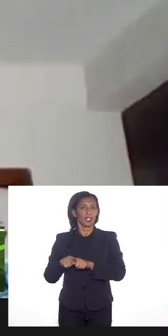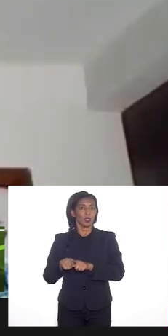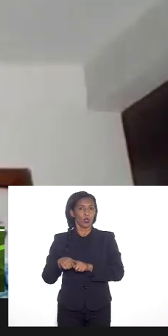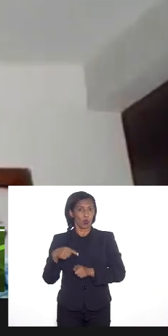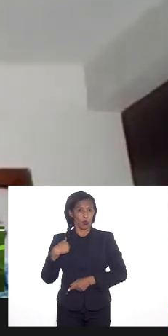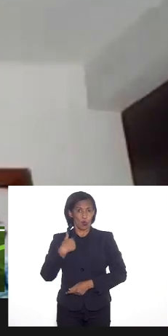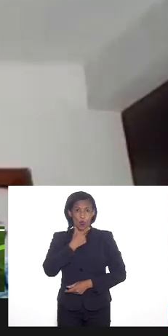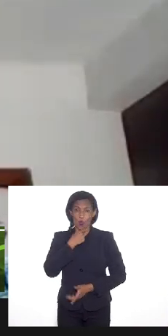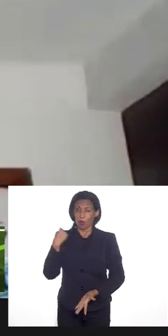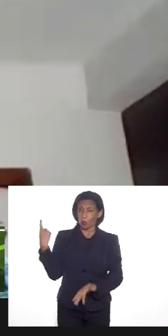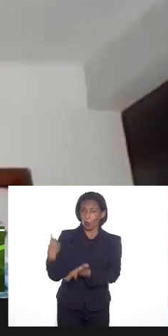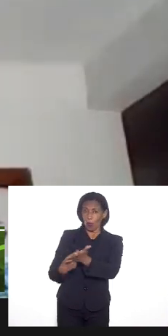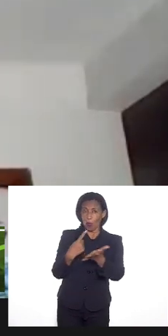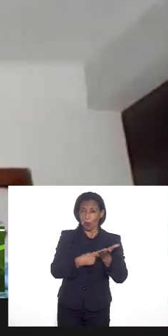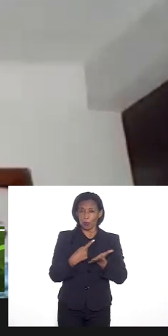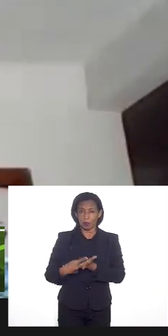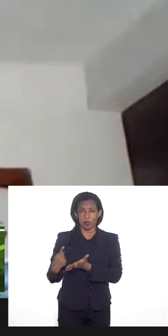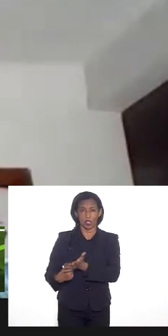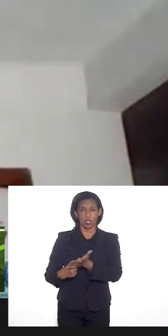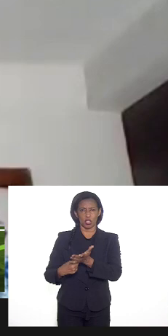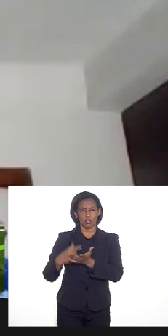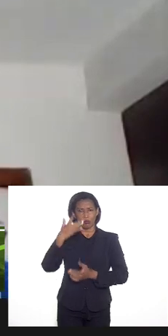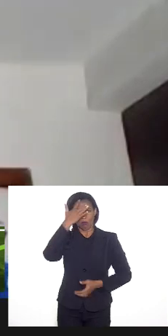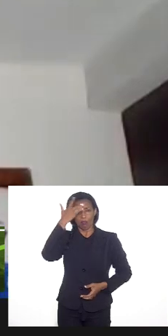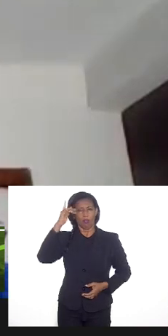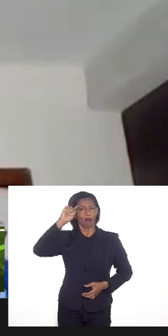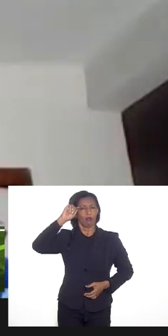comprometido com as causas da população negra.